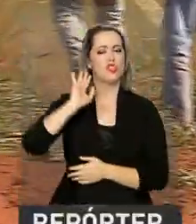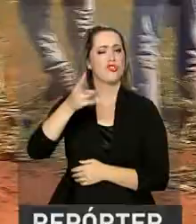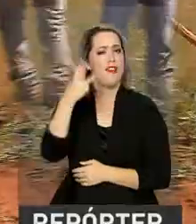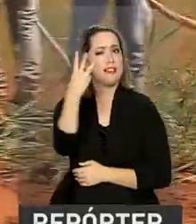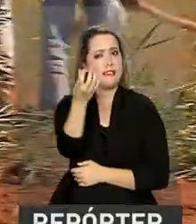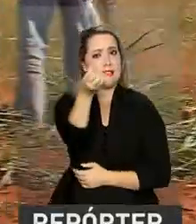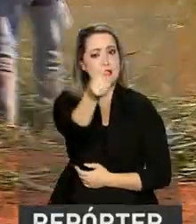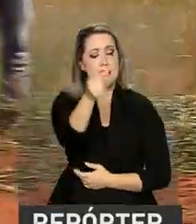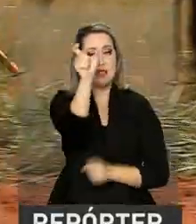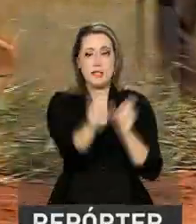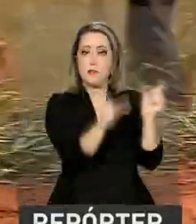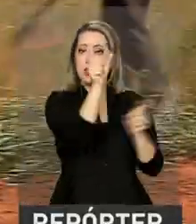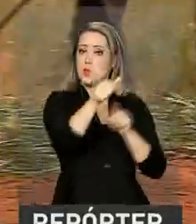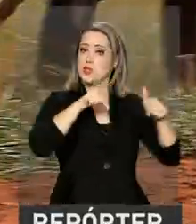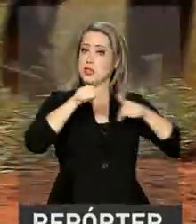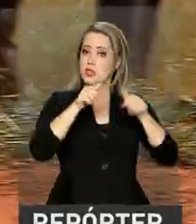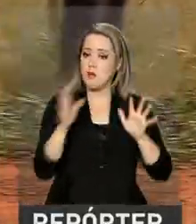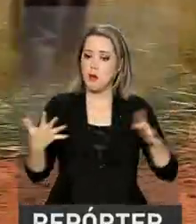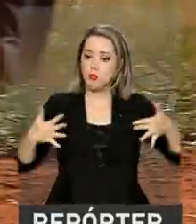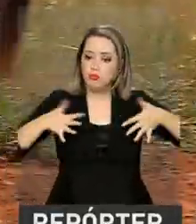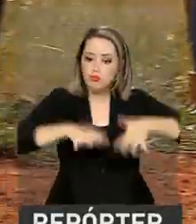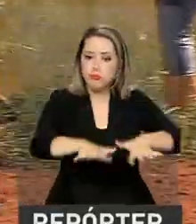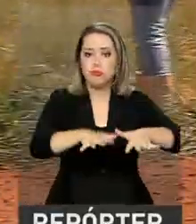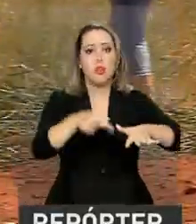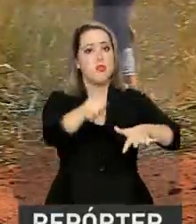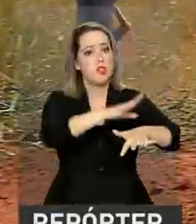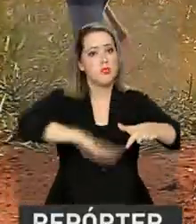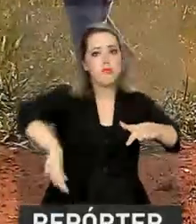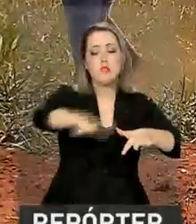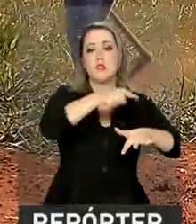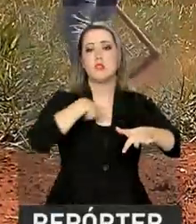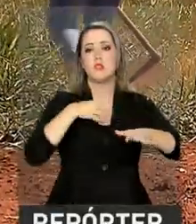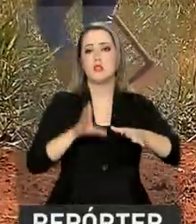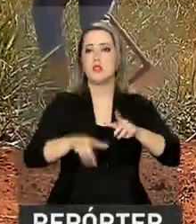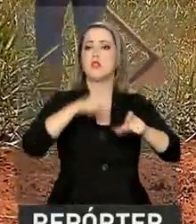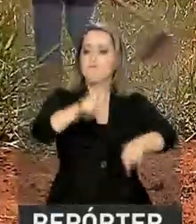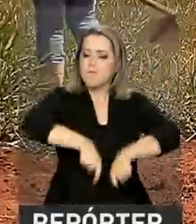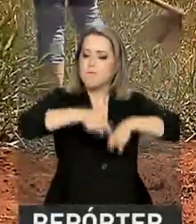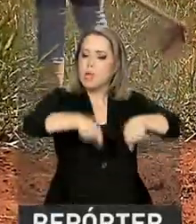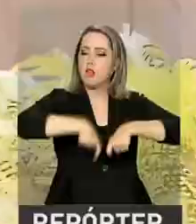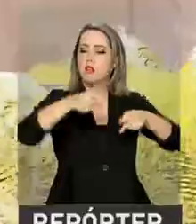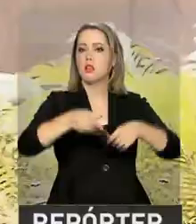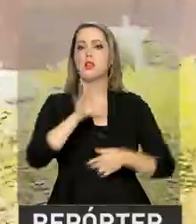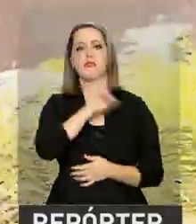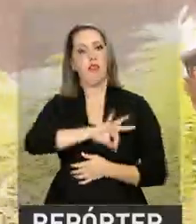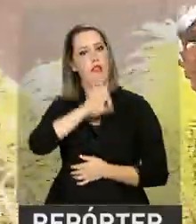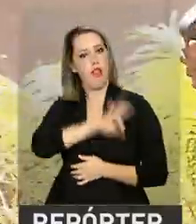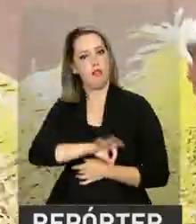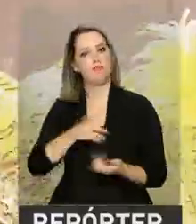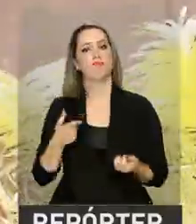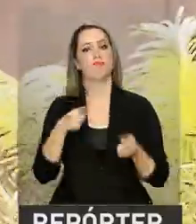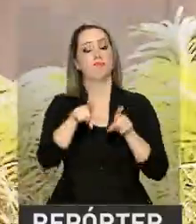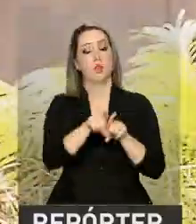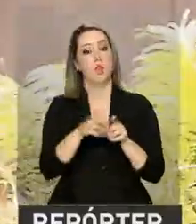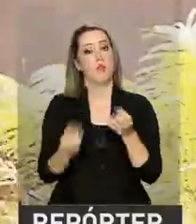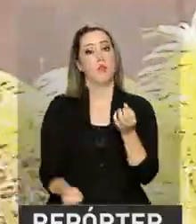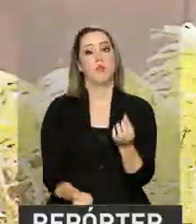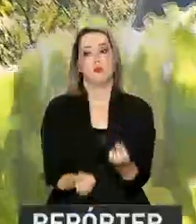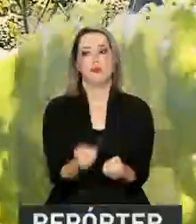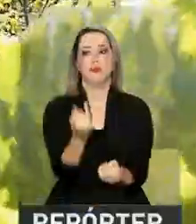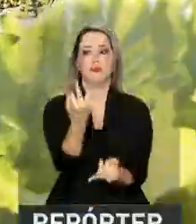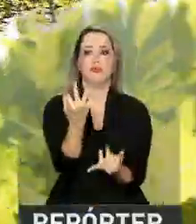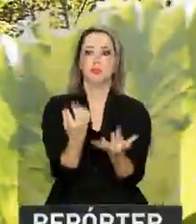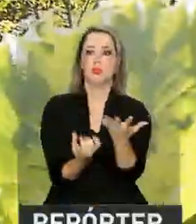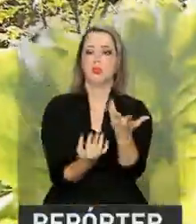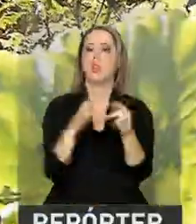agricultores que trabalham no esquema de mutirão, e tiram da terra o seu sustento e o de sua família. Eles produzem os alimentos de uma maneira